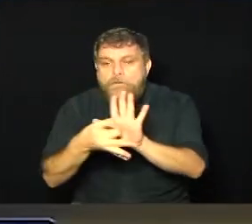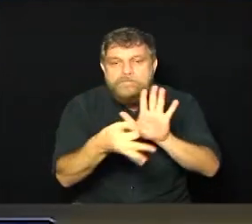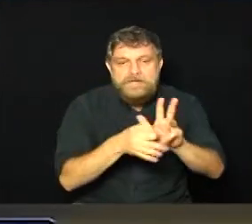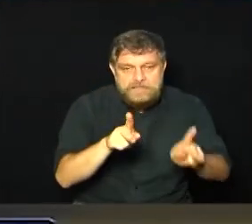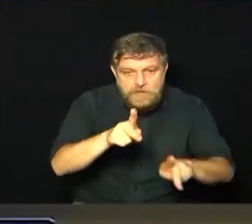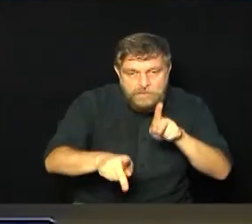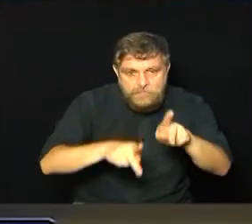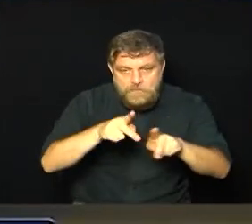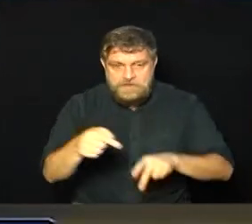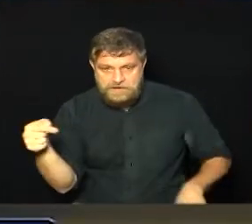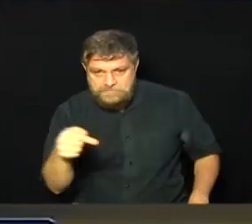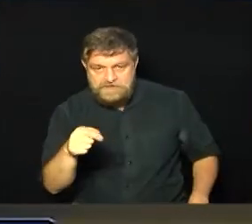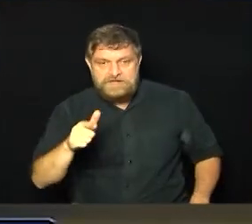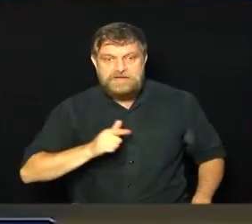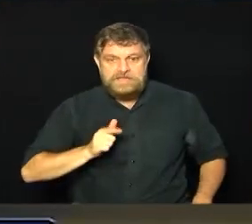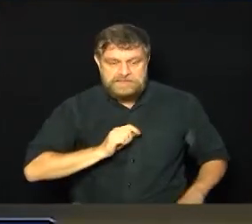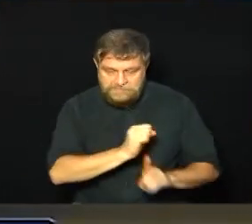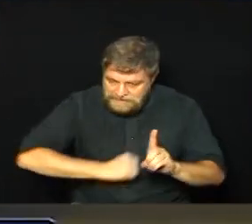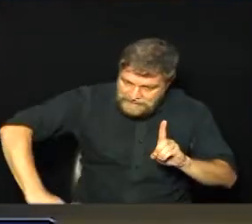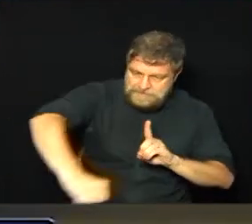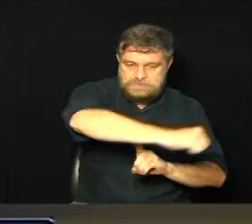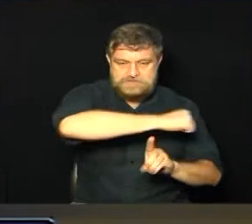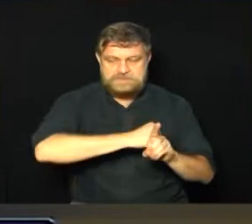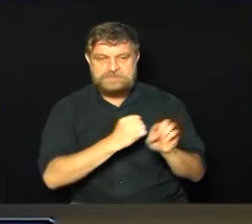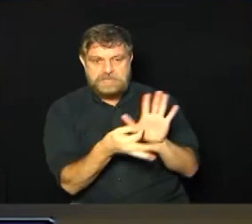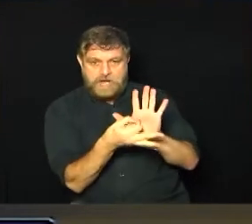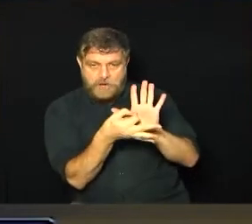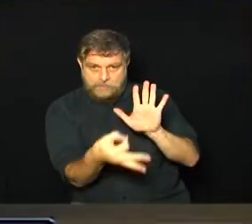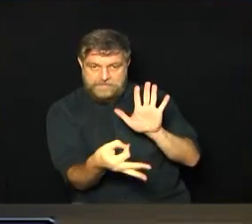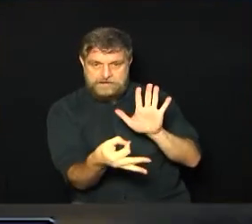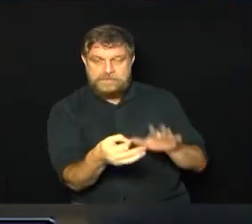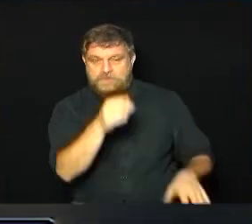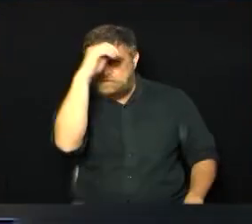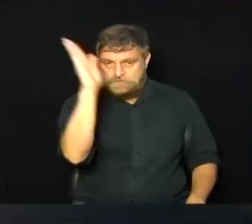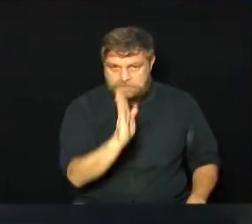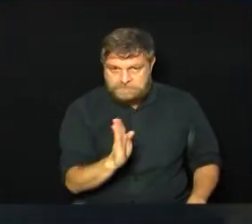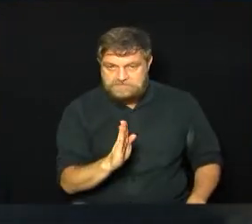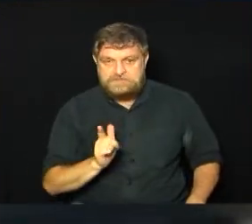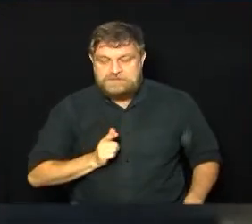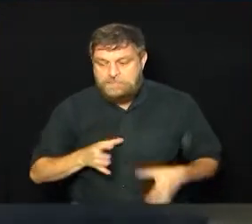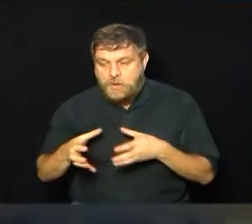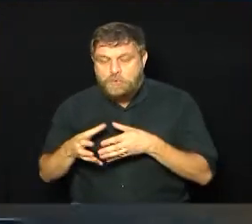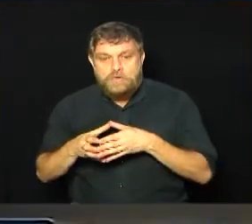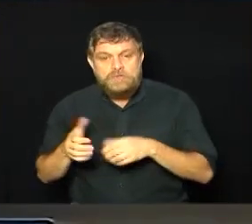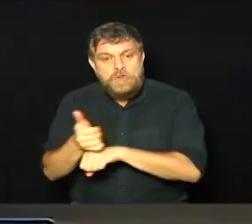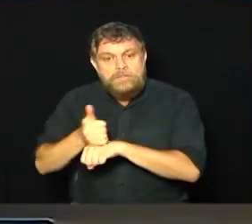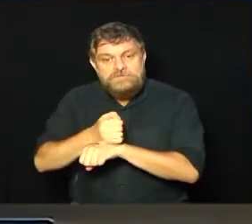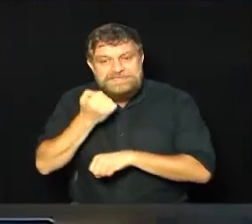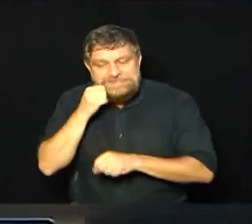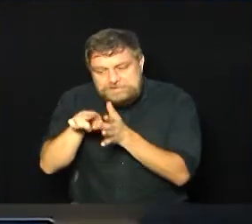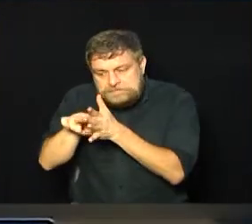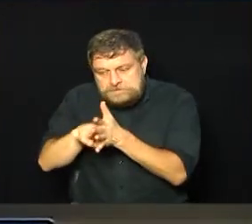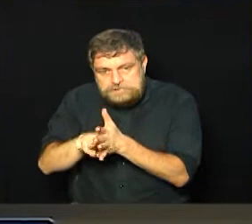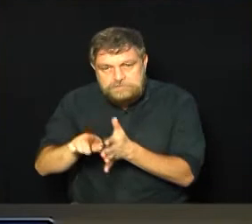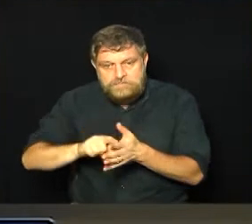contribuição muito vasta da sociedade brasileira, de sociedades científicas, e depois nós fizemos